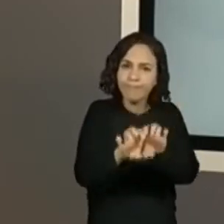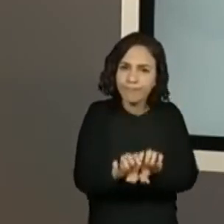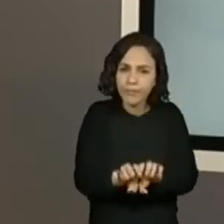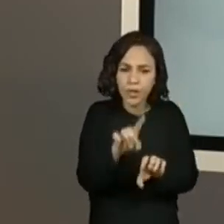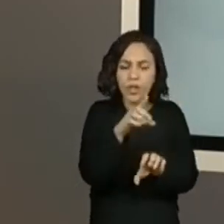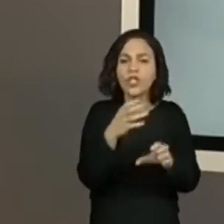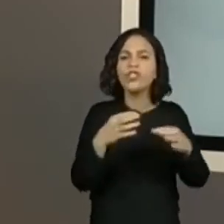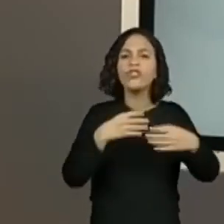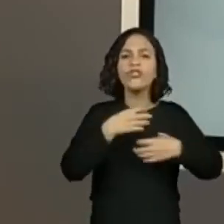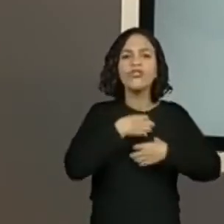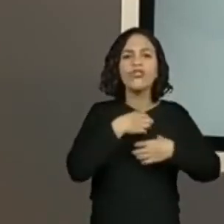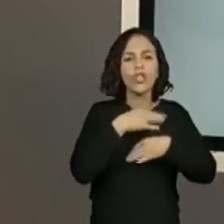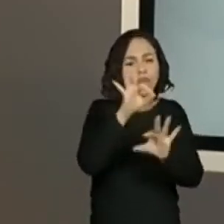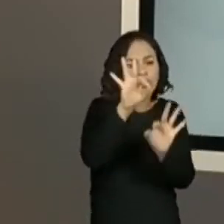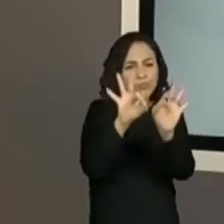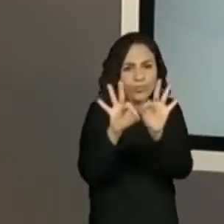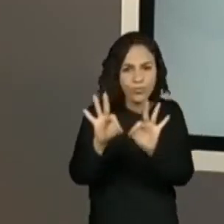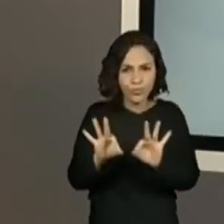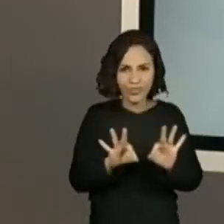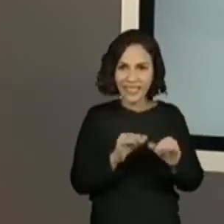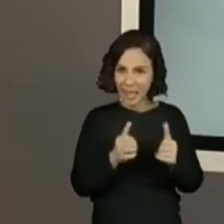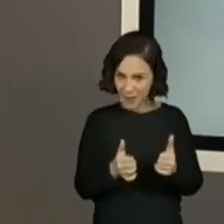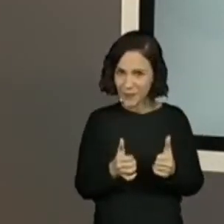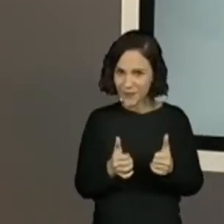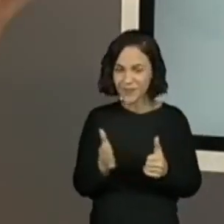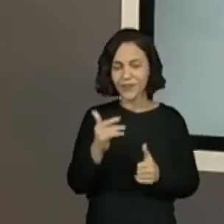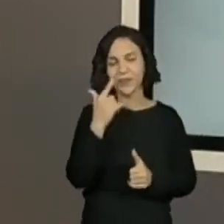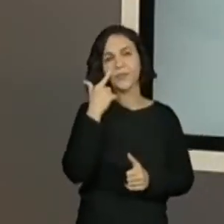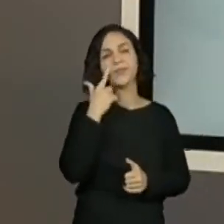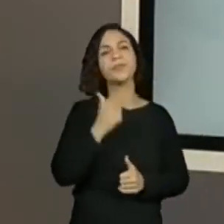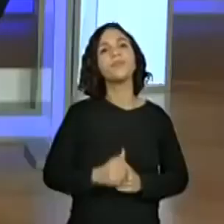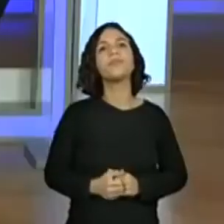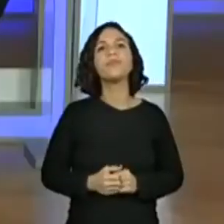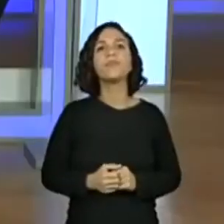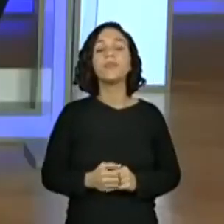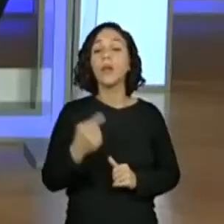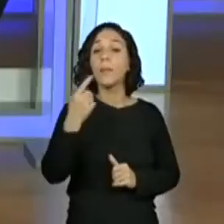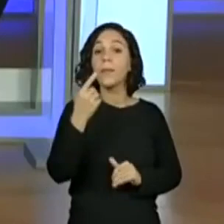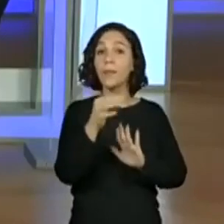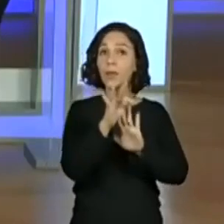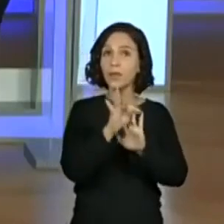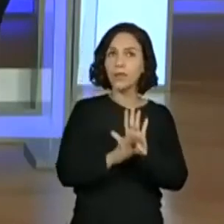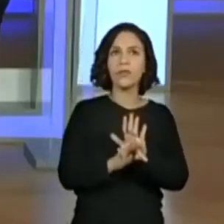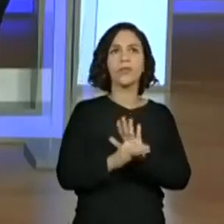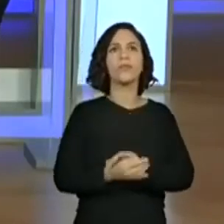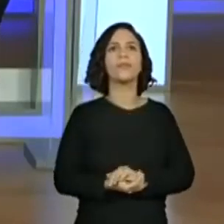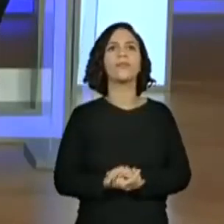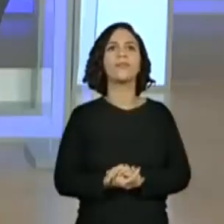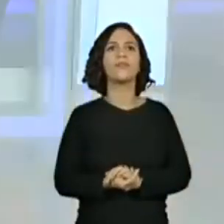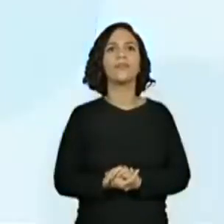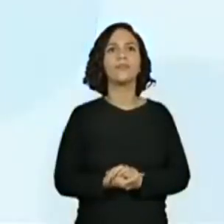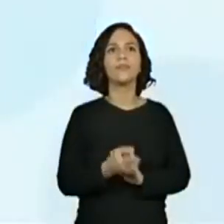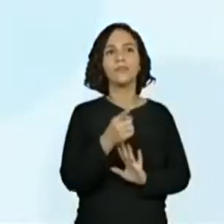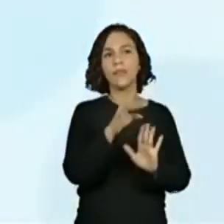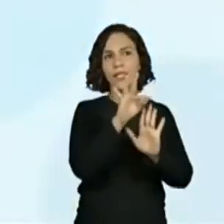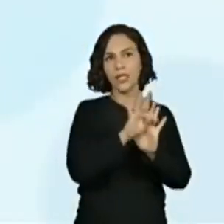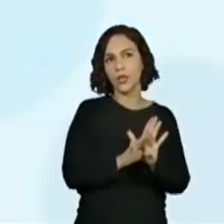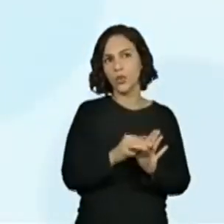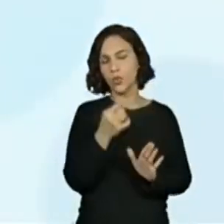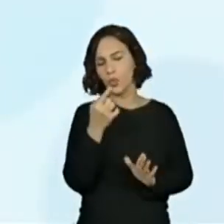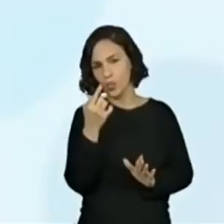texto, a organização dele. Tá bom? Podemos? Então, primeiro texto da aula de hoje. Texto 1.